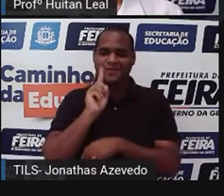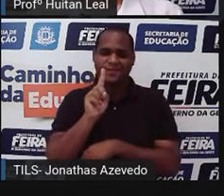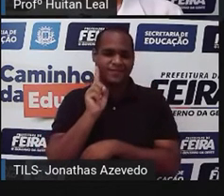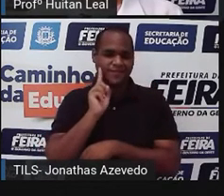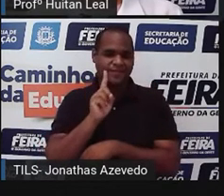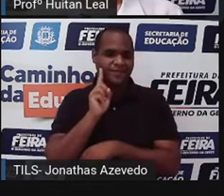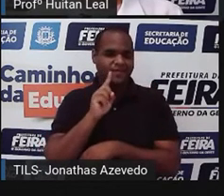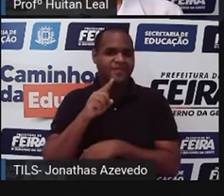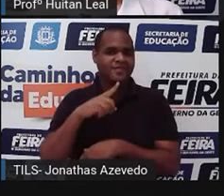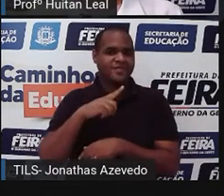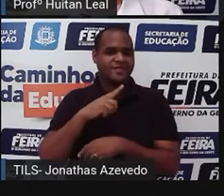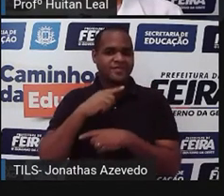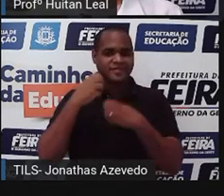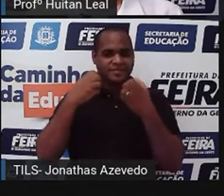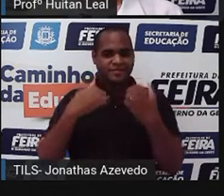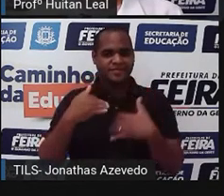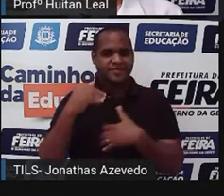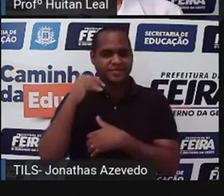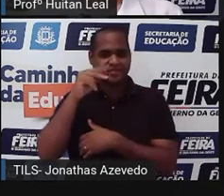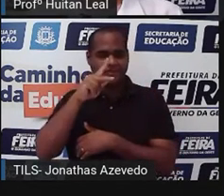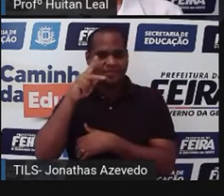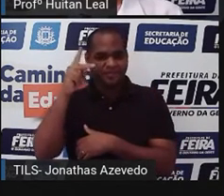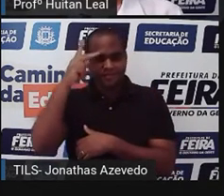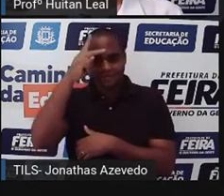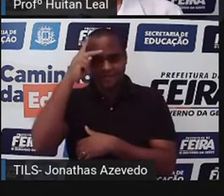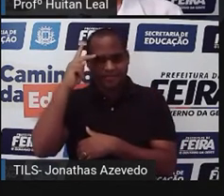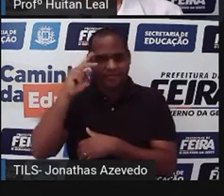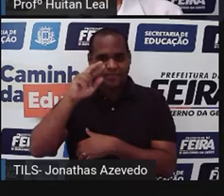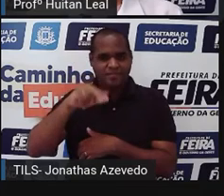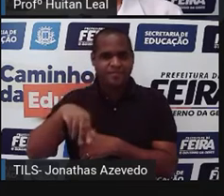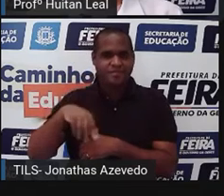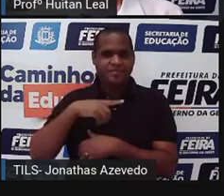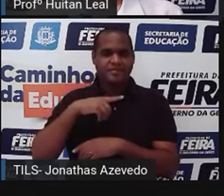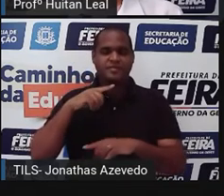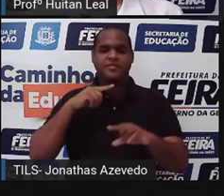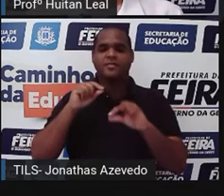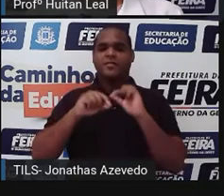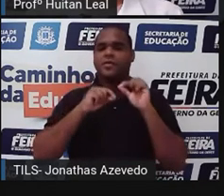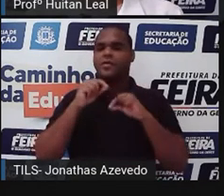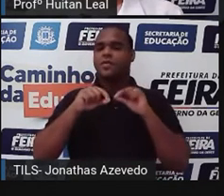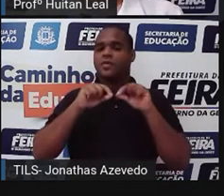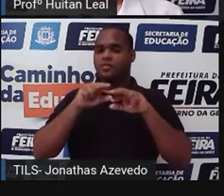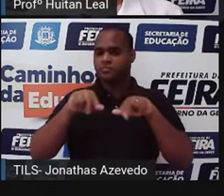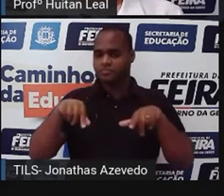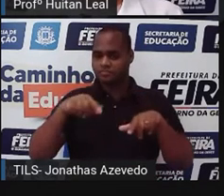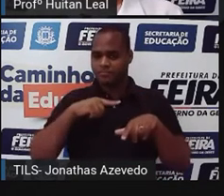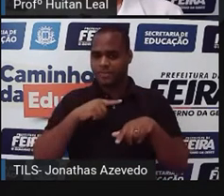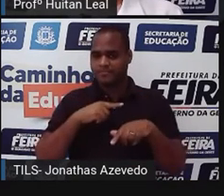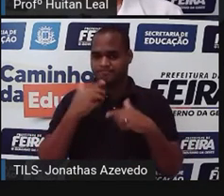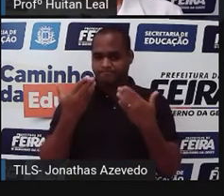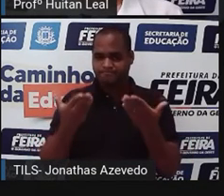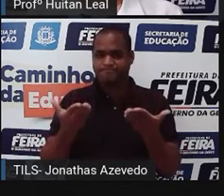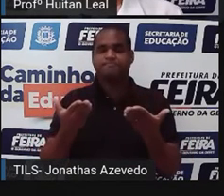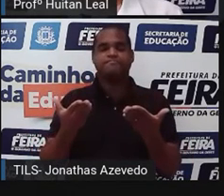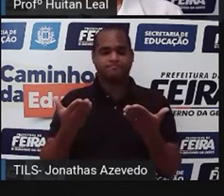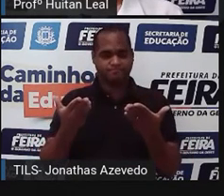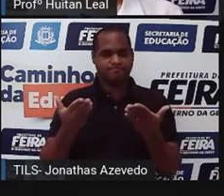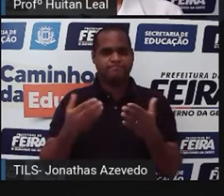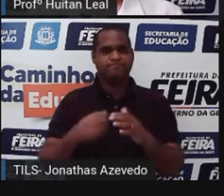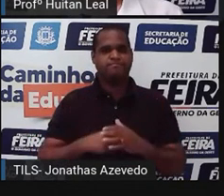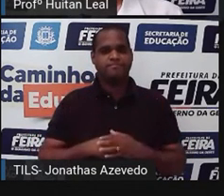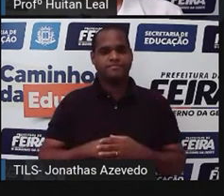Four Corners ao lado de Anne Margareth e filma com Tarantino. Depois, temos